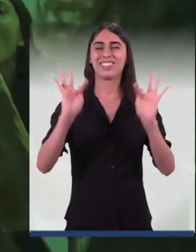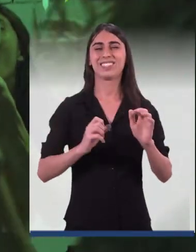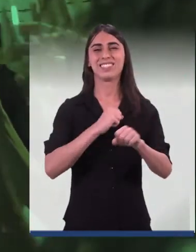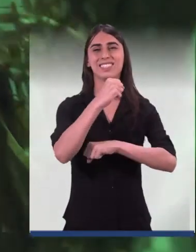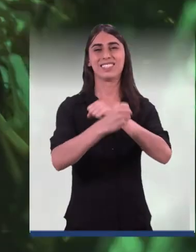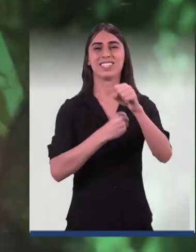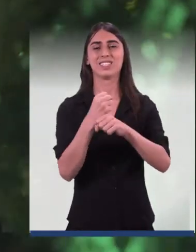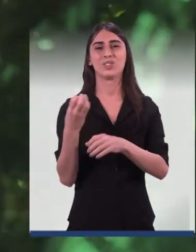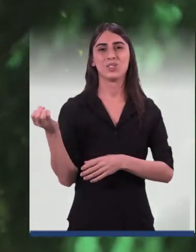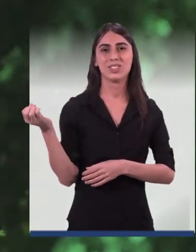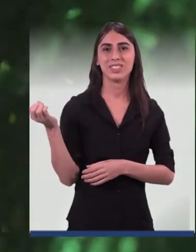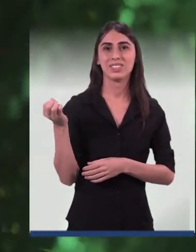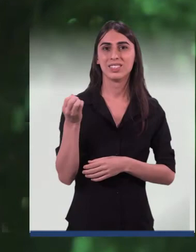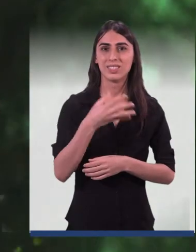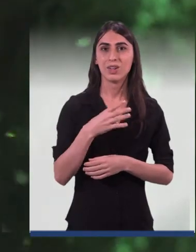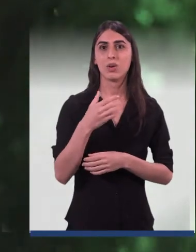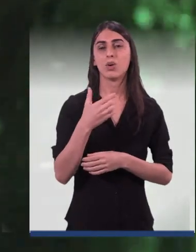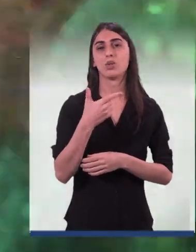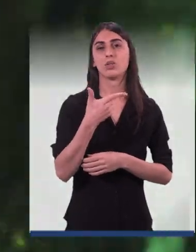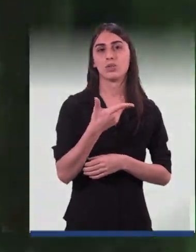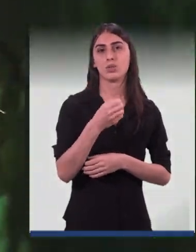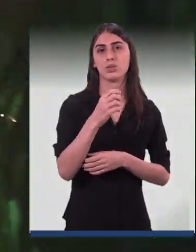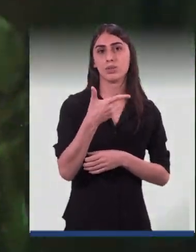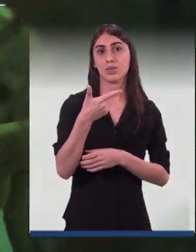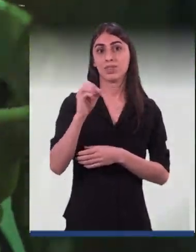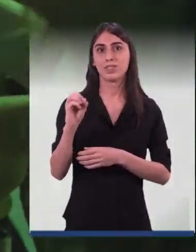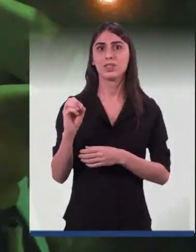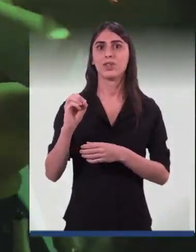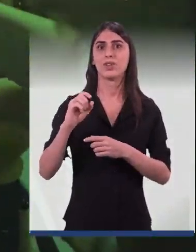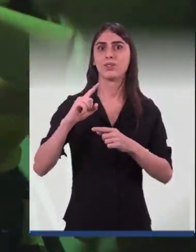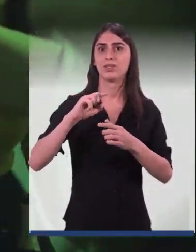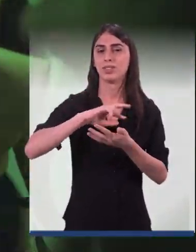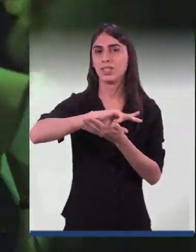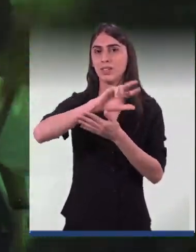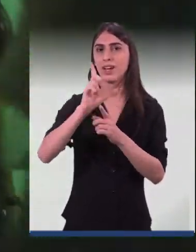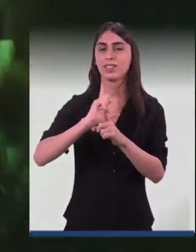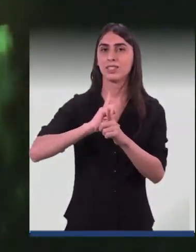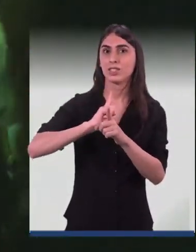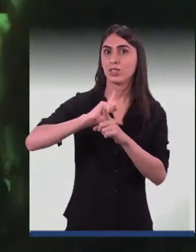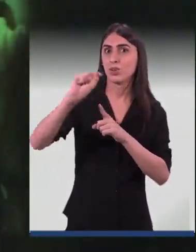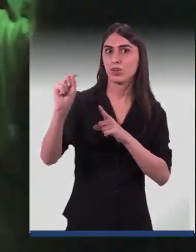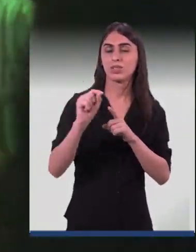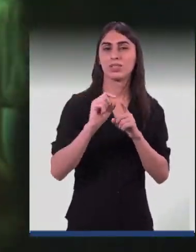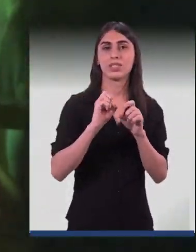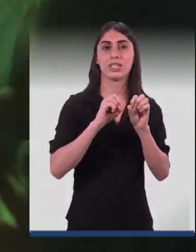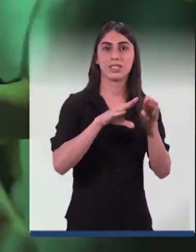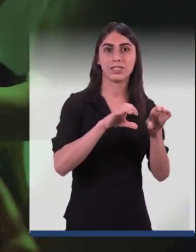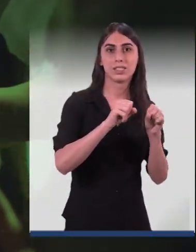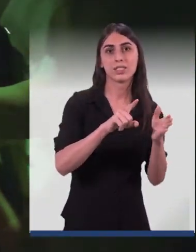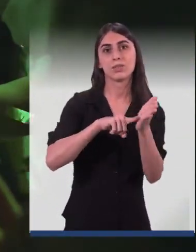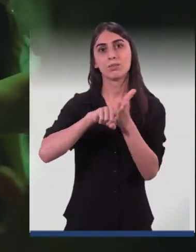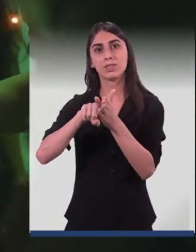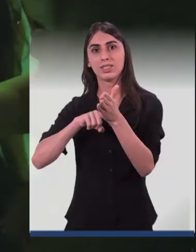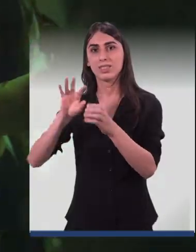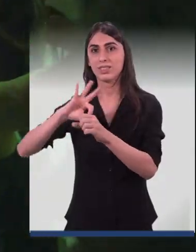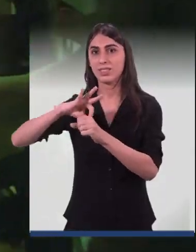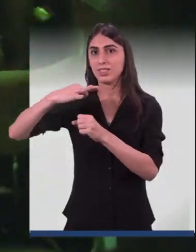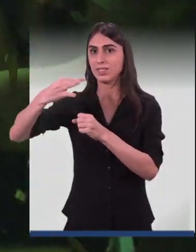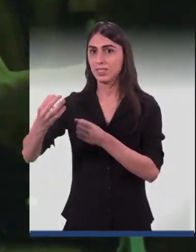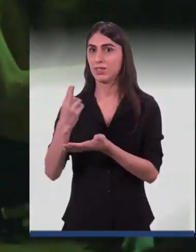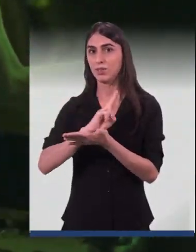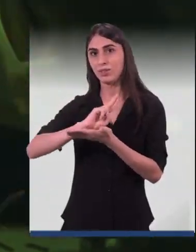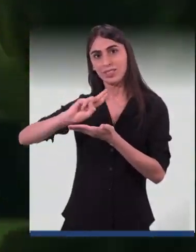feliz ano novo a todos. Que venha um 2022 com muitas realizações para o ensino, a pesquisa e a